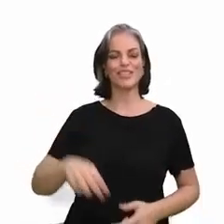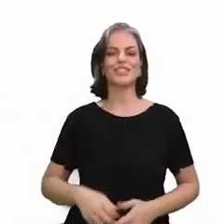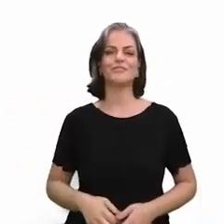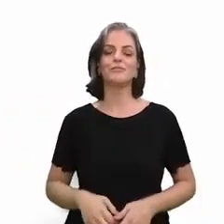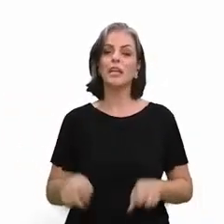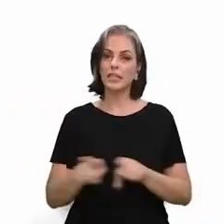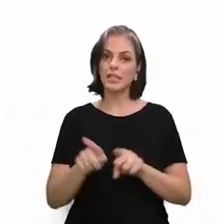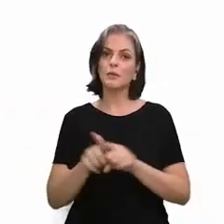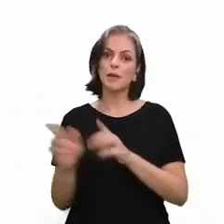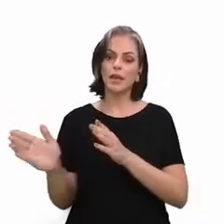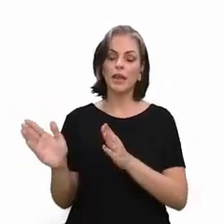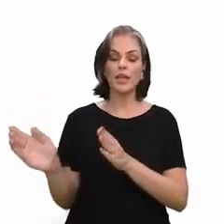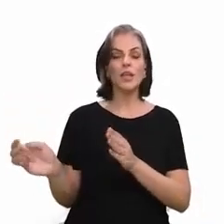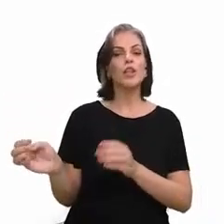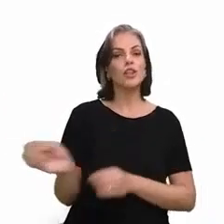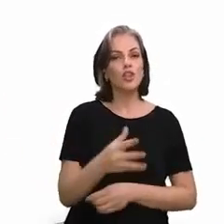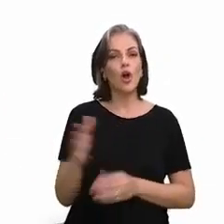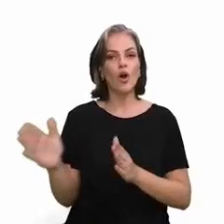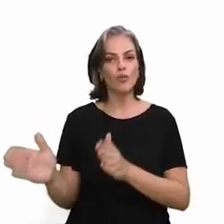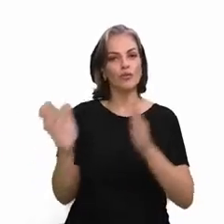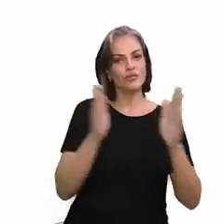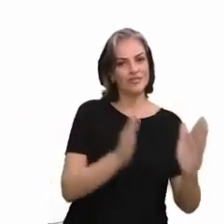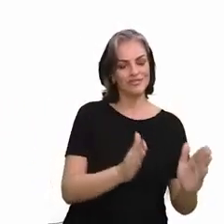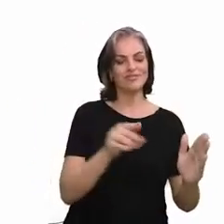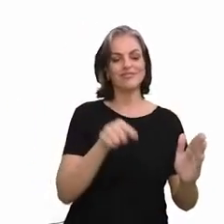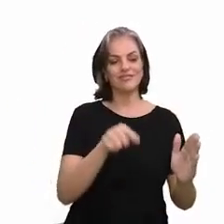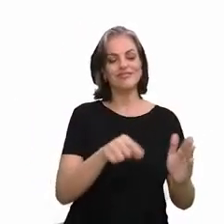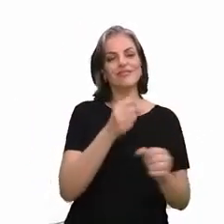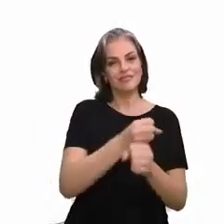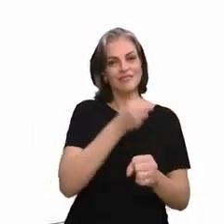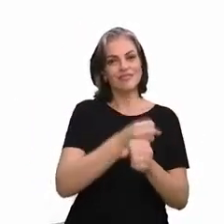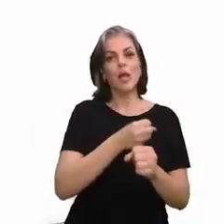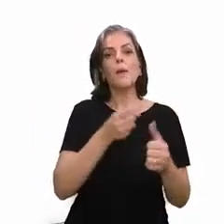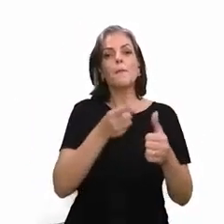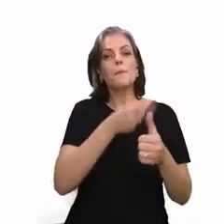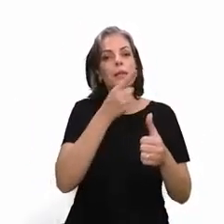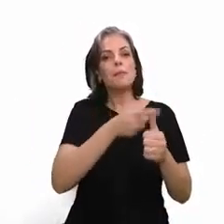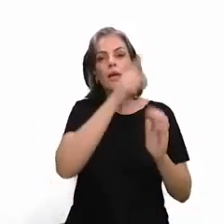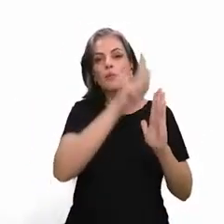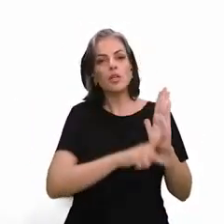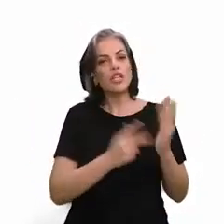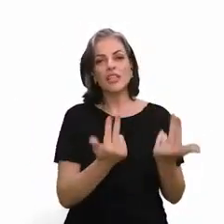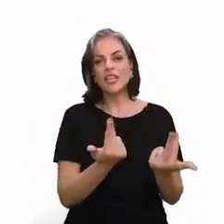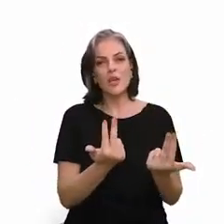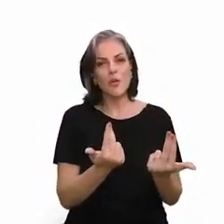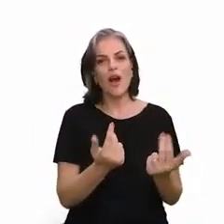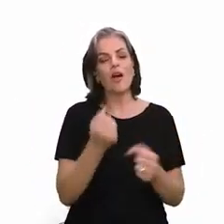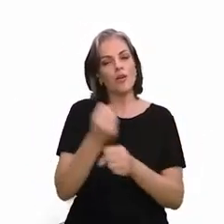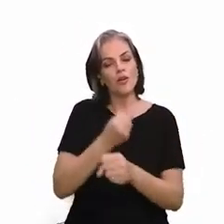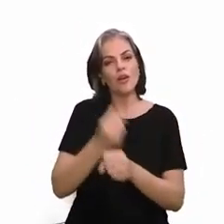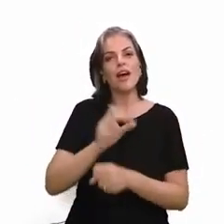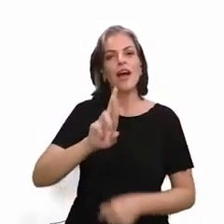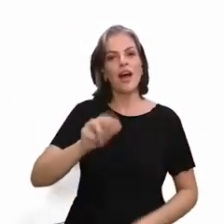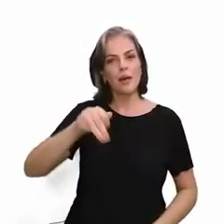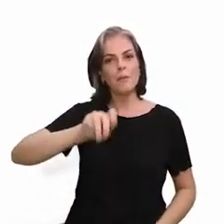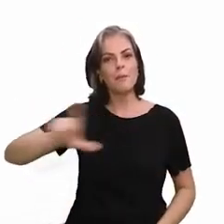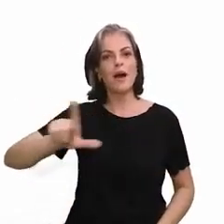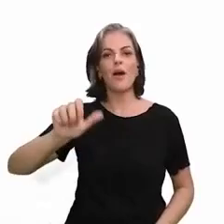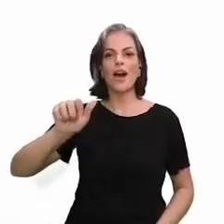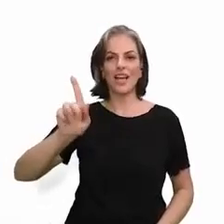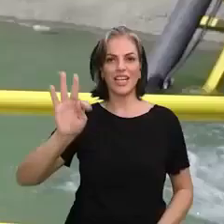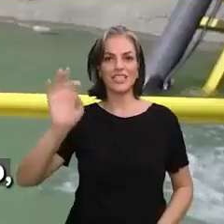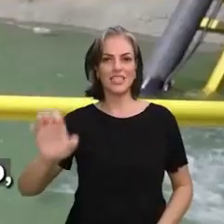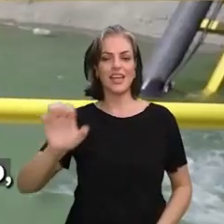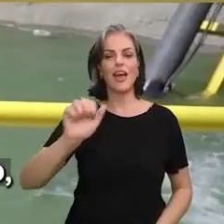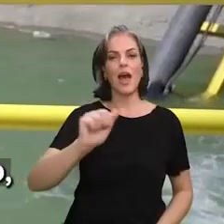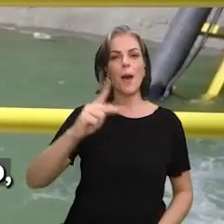Também iniciamos um novo ciclo, retomando o projeto original, que previa a execução dos ramais do Agreste, do Apodi e do